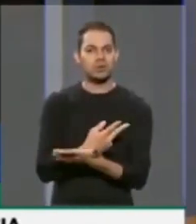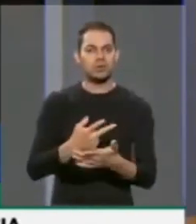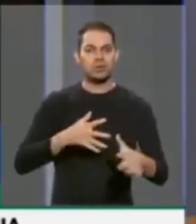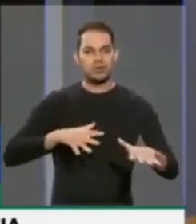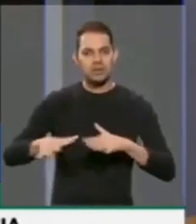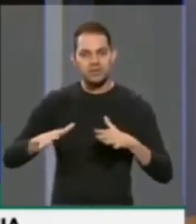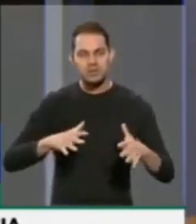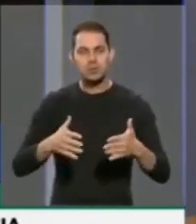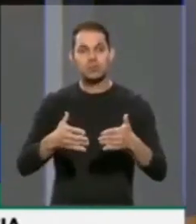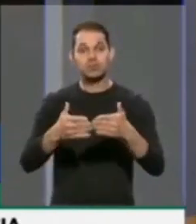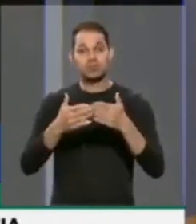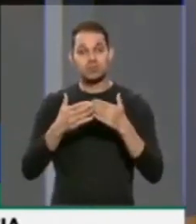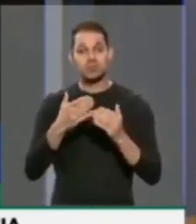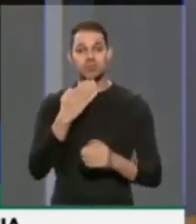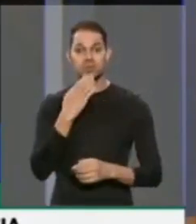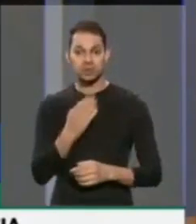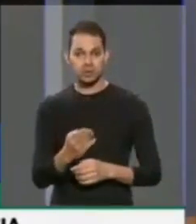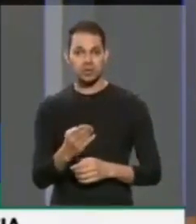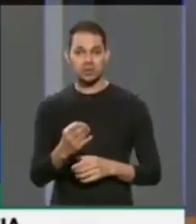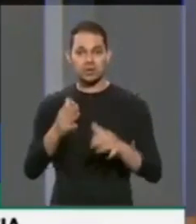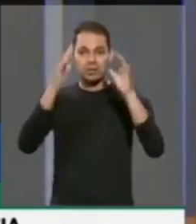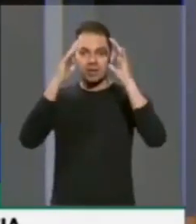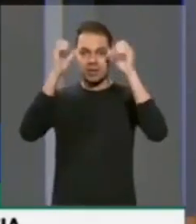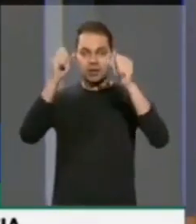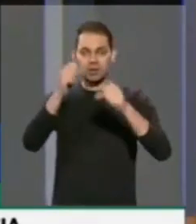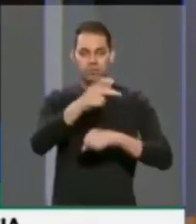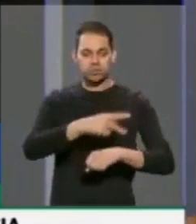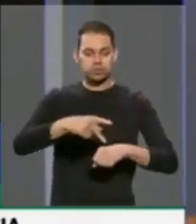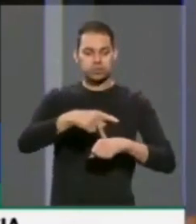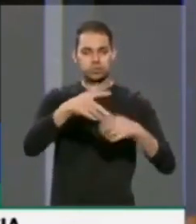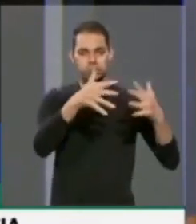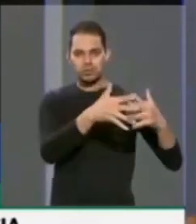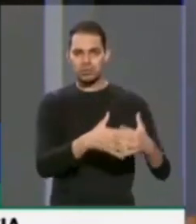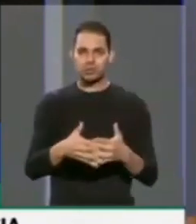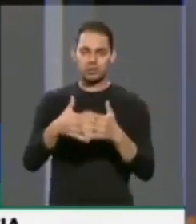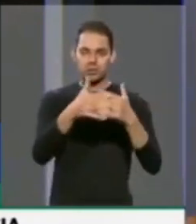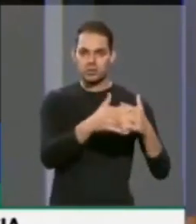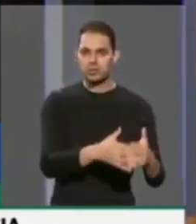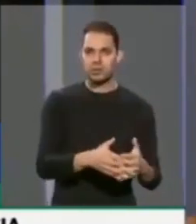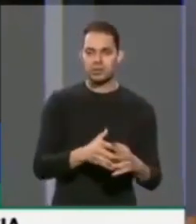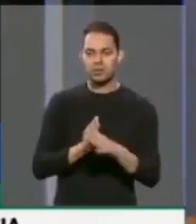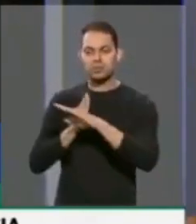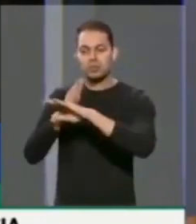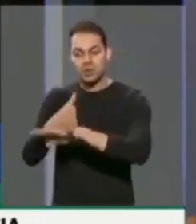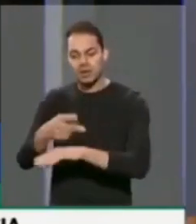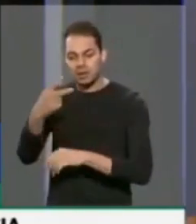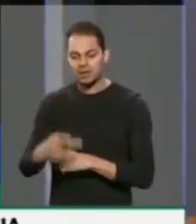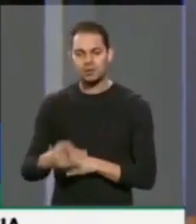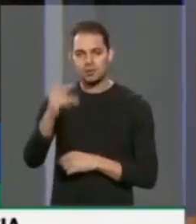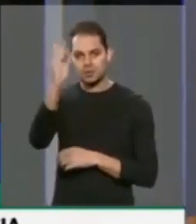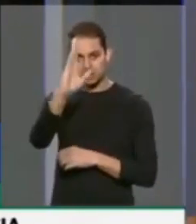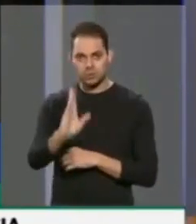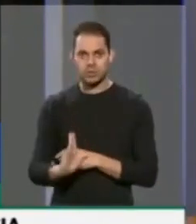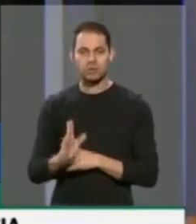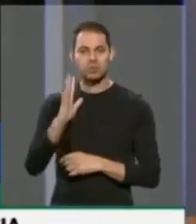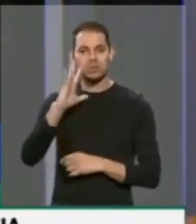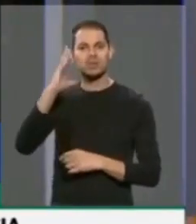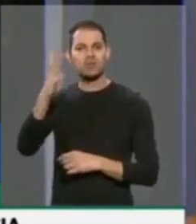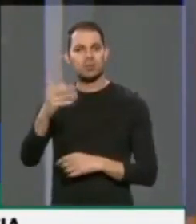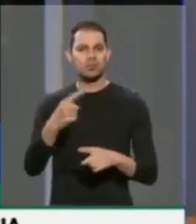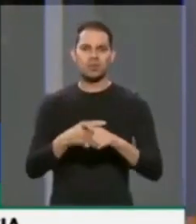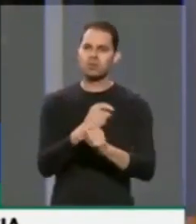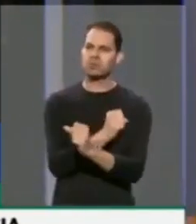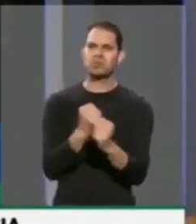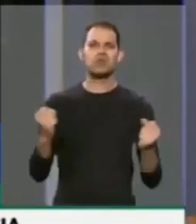por esse pedido para que a Corte Interamericana de Direitos Humanos possa intervir nesse momento no Brasil, porque não é